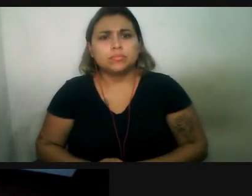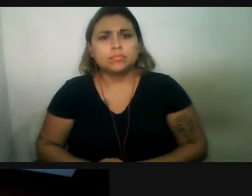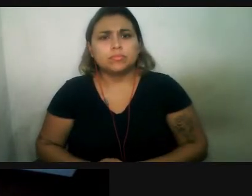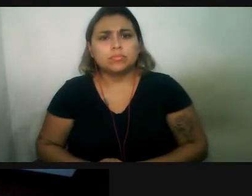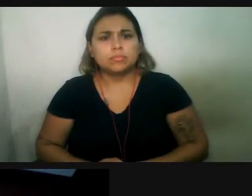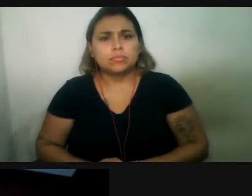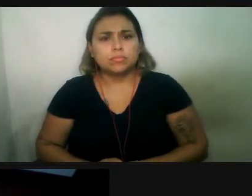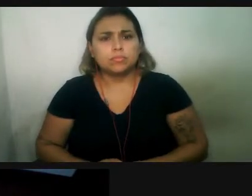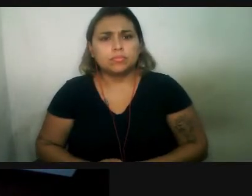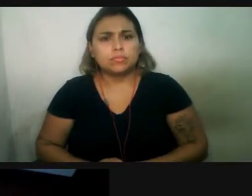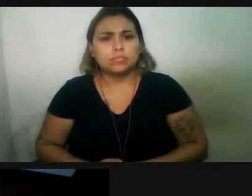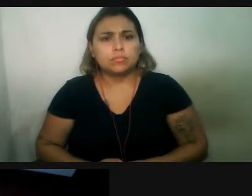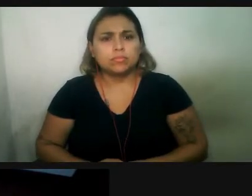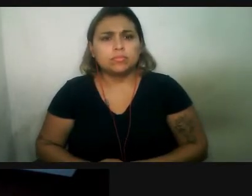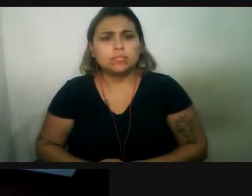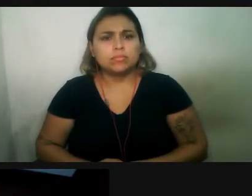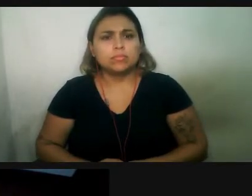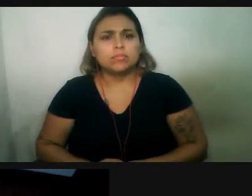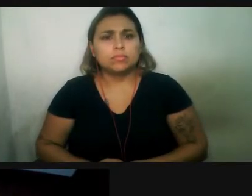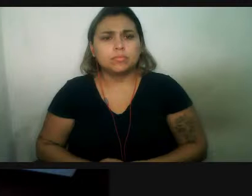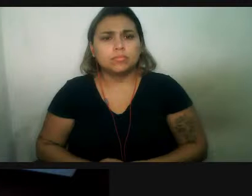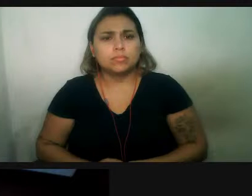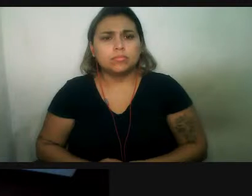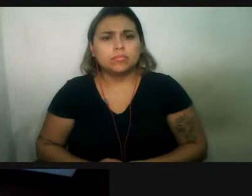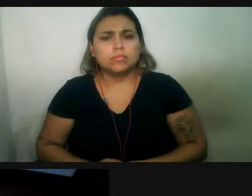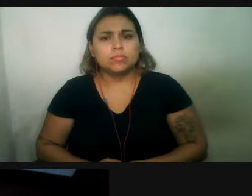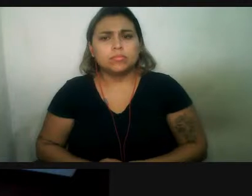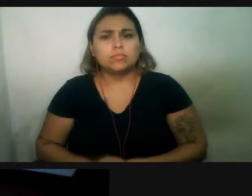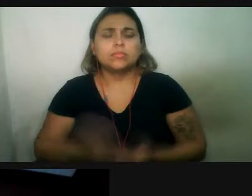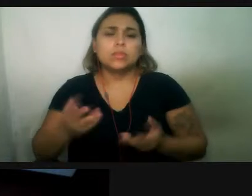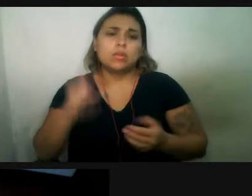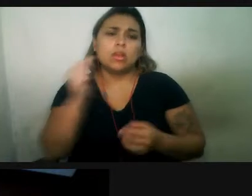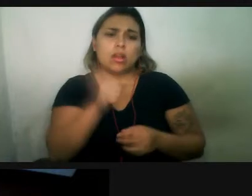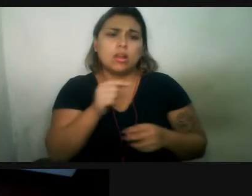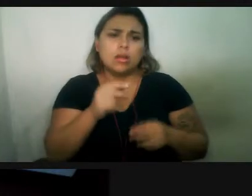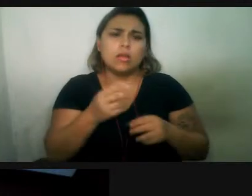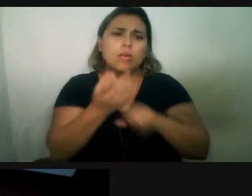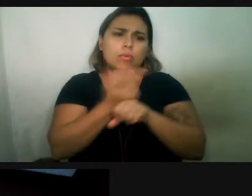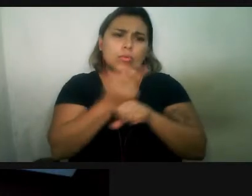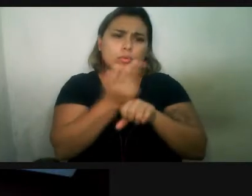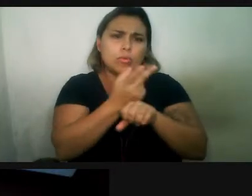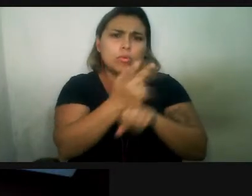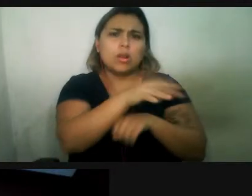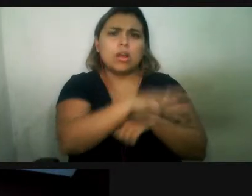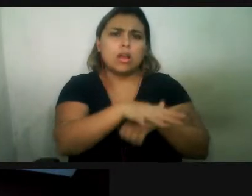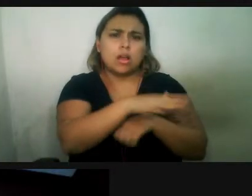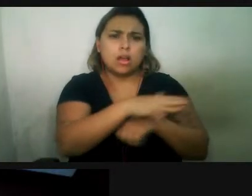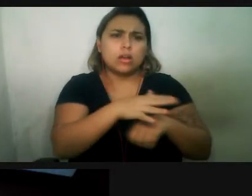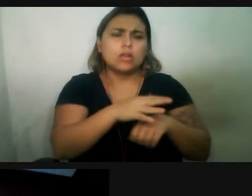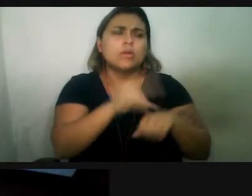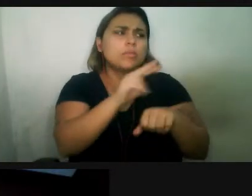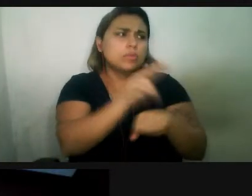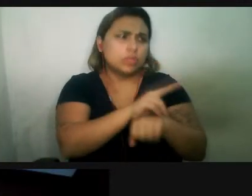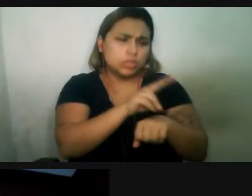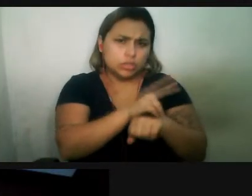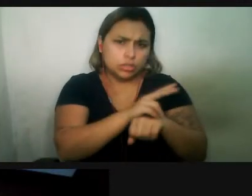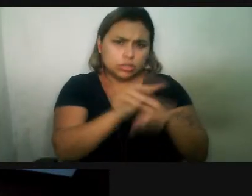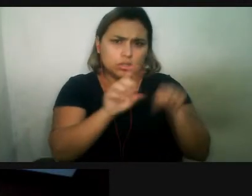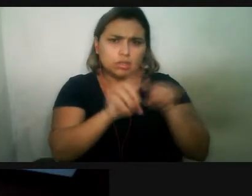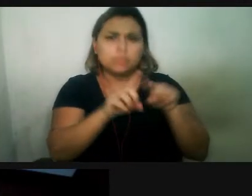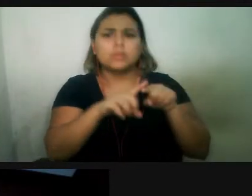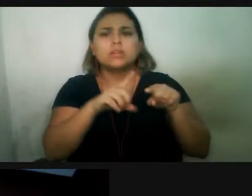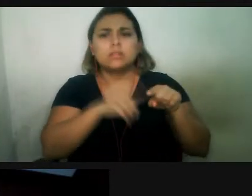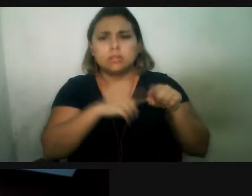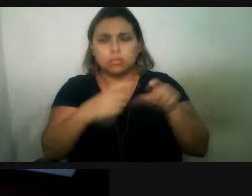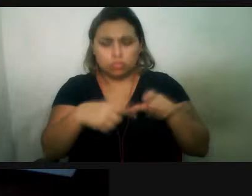E por isso que elas também buscam áreas protegidas, enfim, tem toda uma escolha pelo local onde elas vão reproduzir,